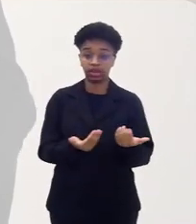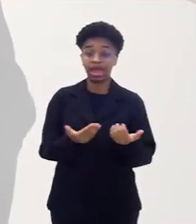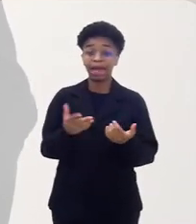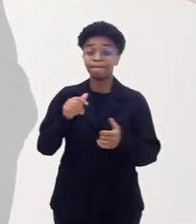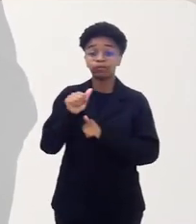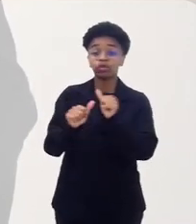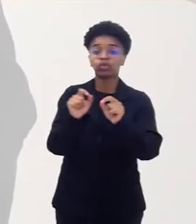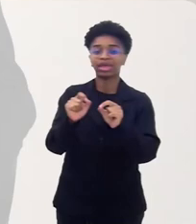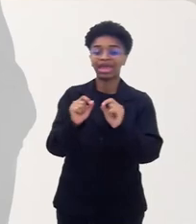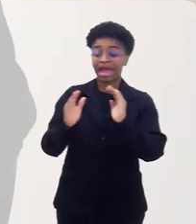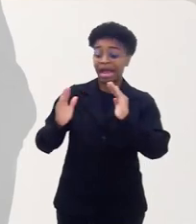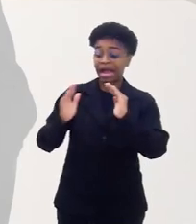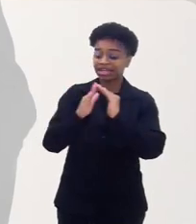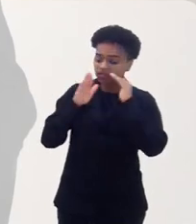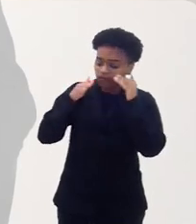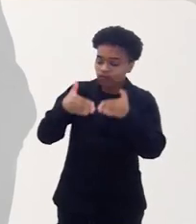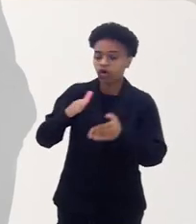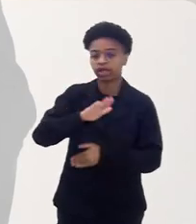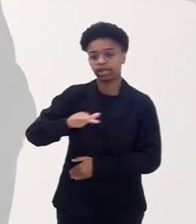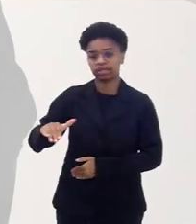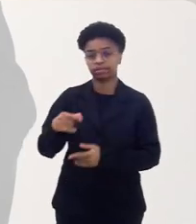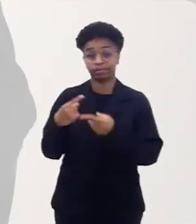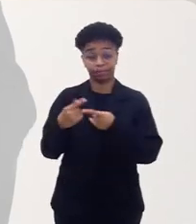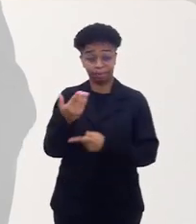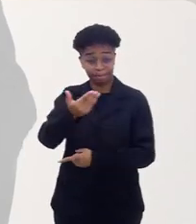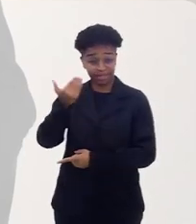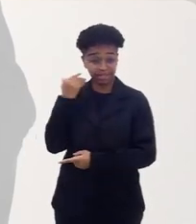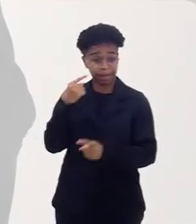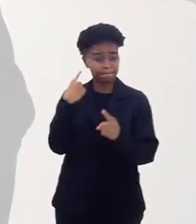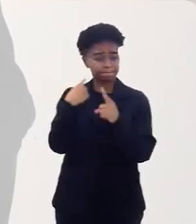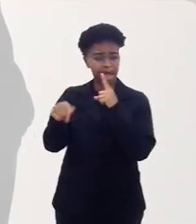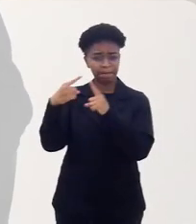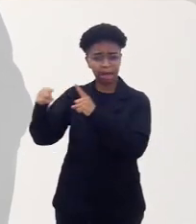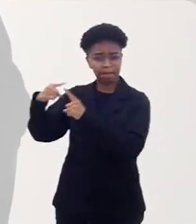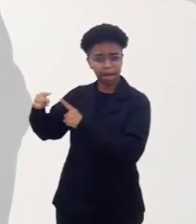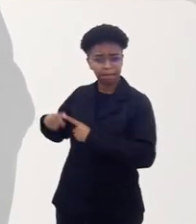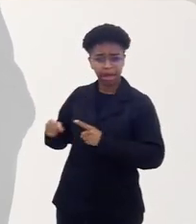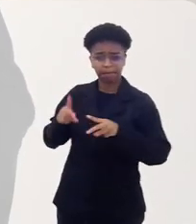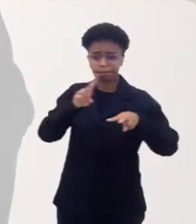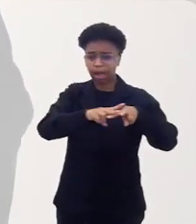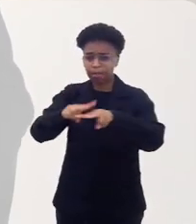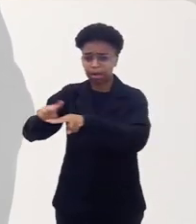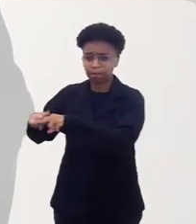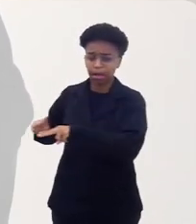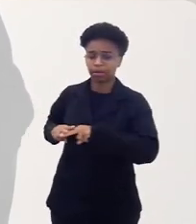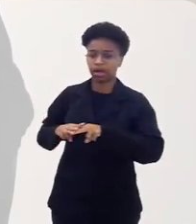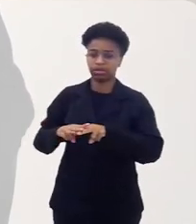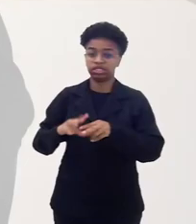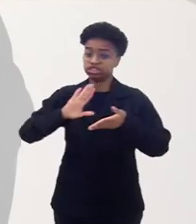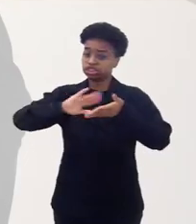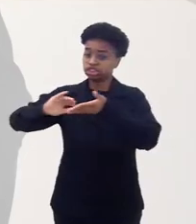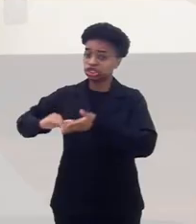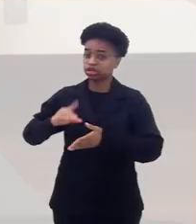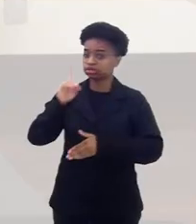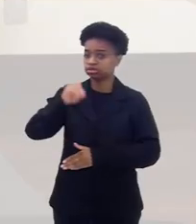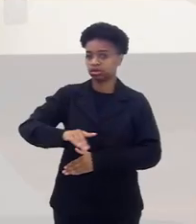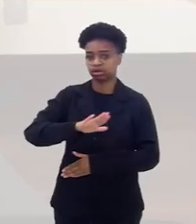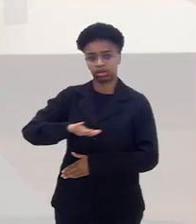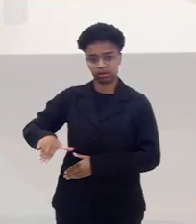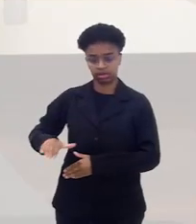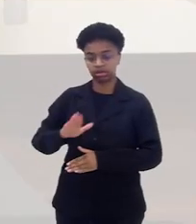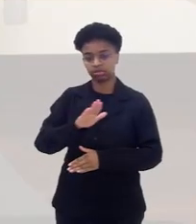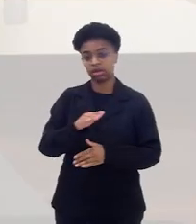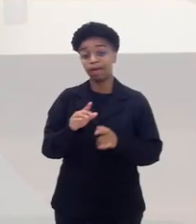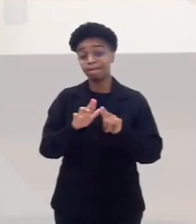e não a casa que promovia a restrição, a liberdade e aos direitos da criança. Por isso,